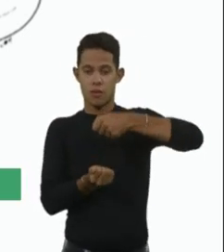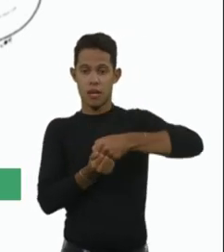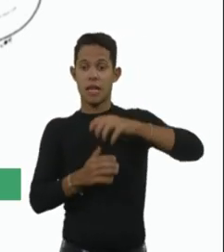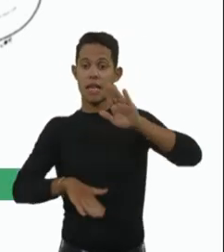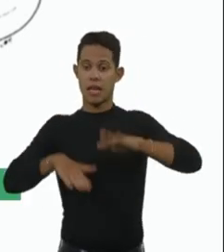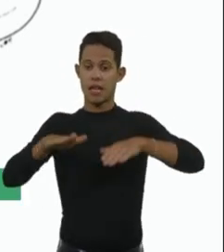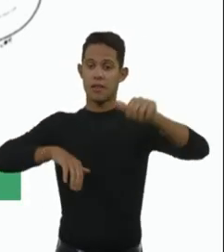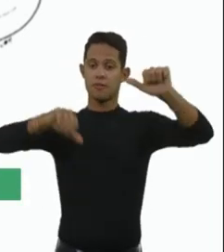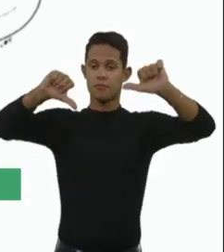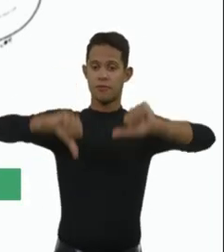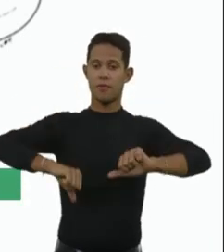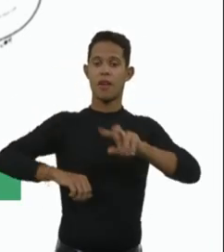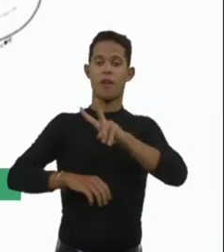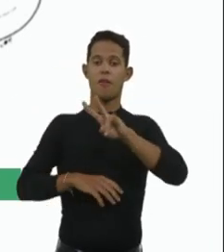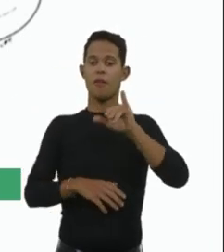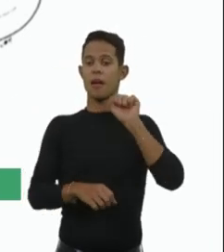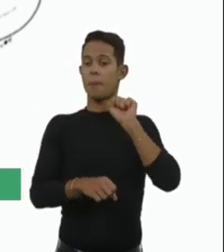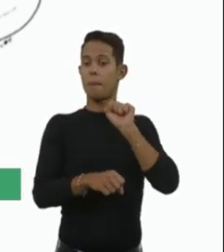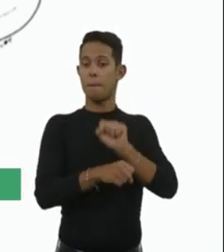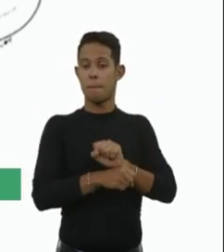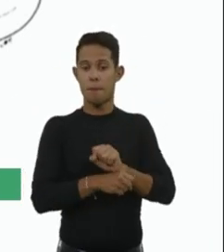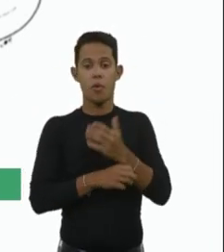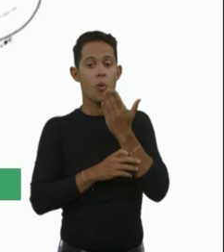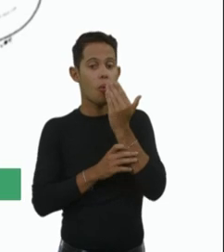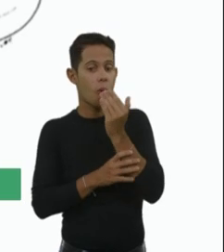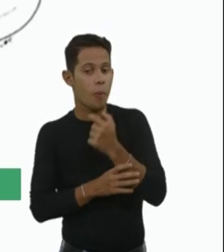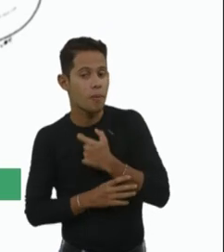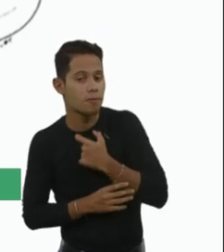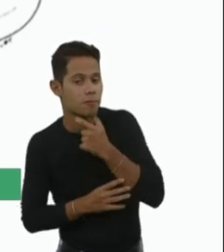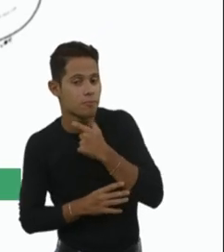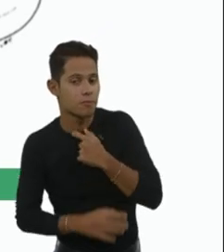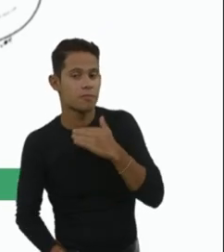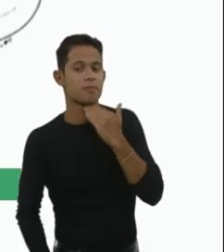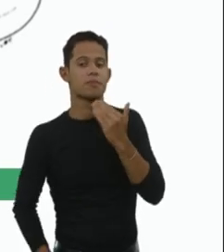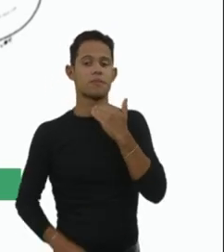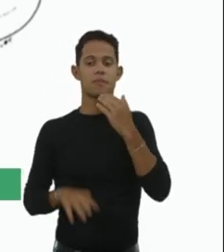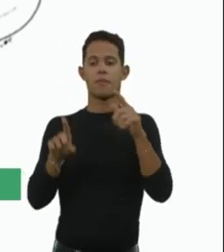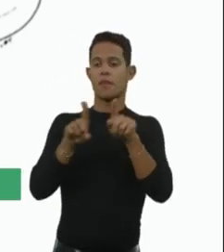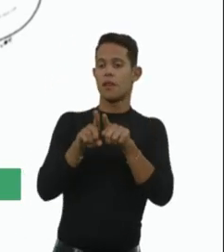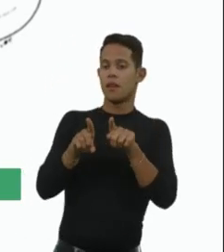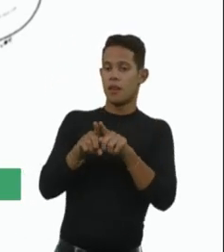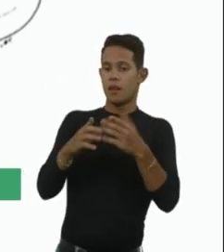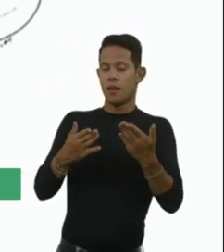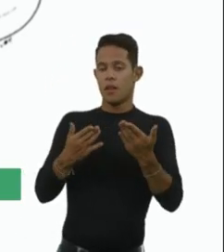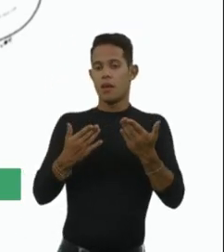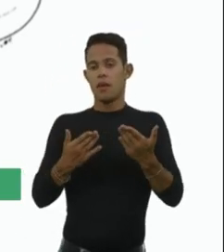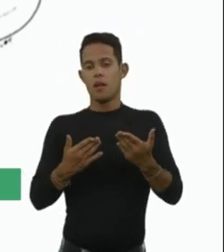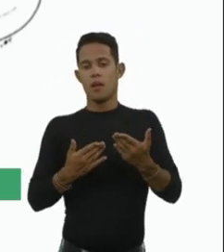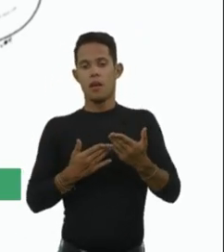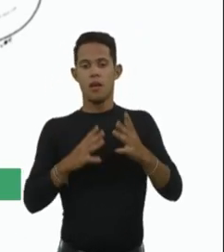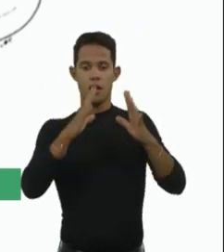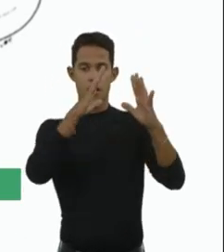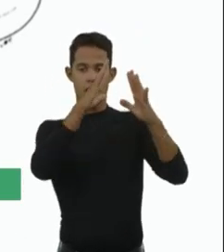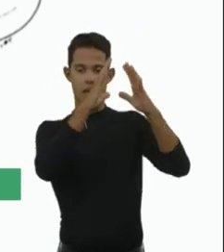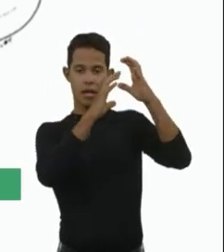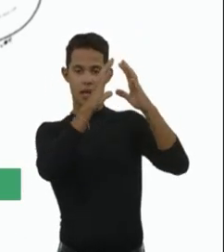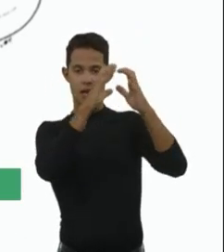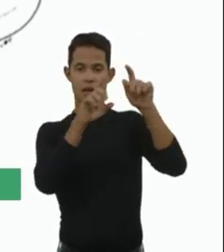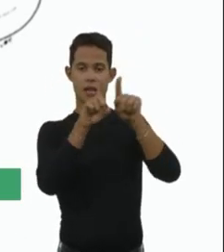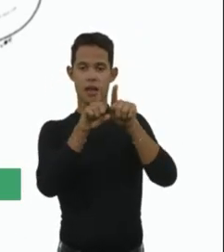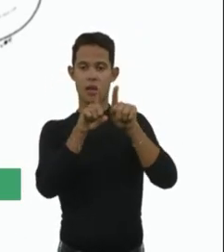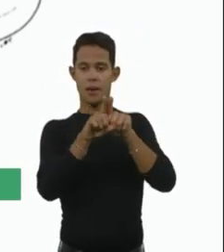com comprometimento da deglutição, com comprometer também os nervos e a musculatura bulbar e também insuficiência